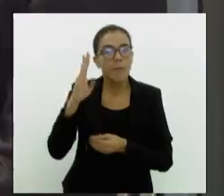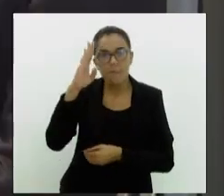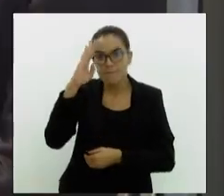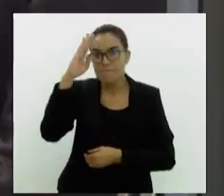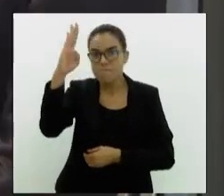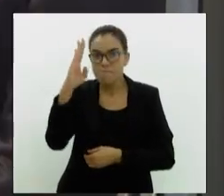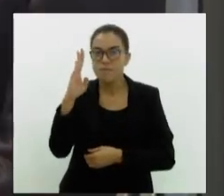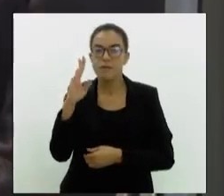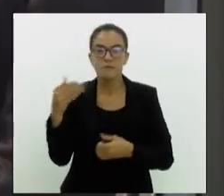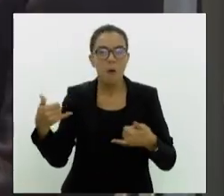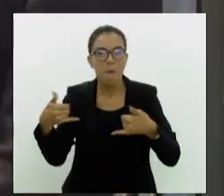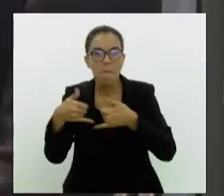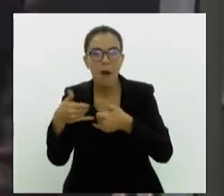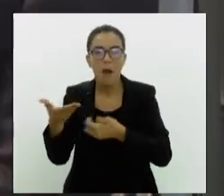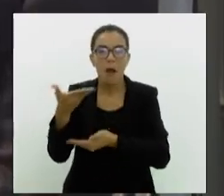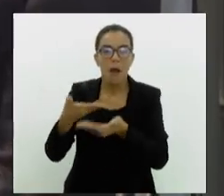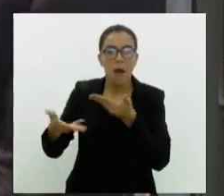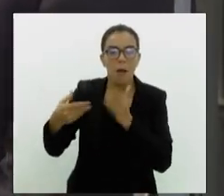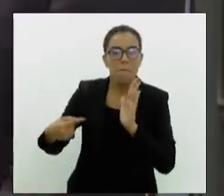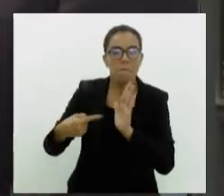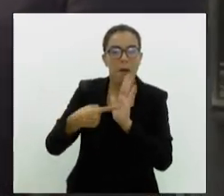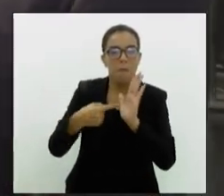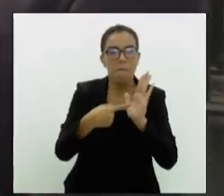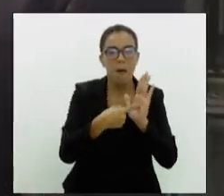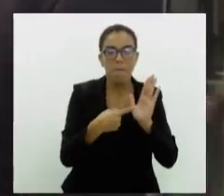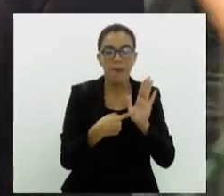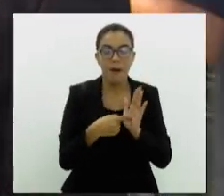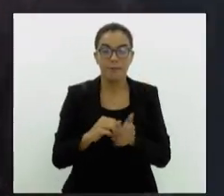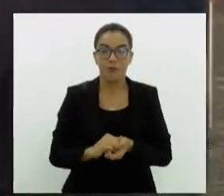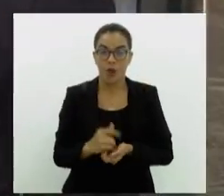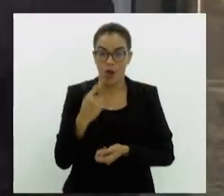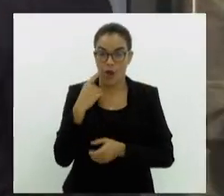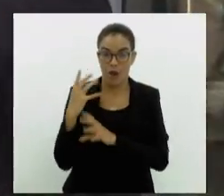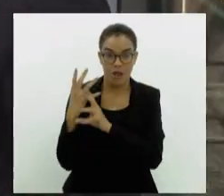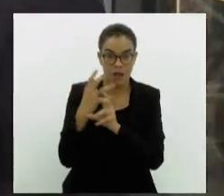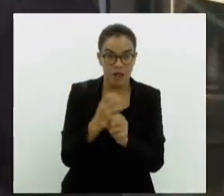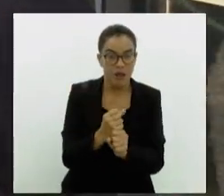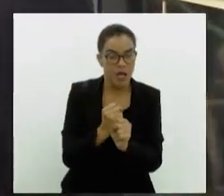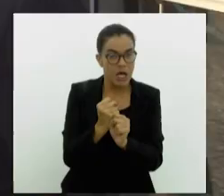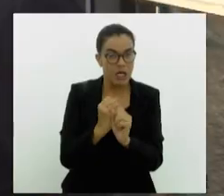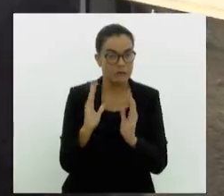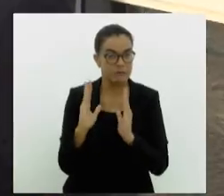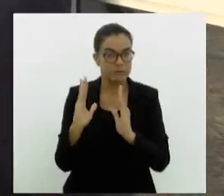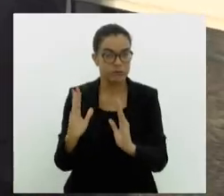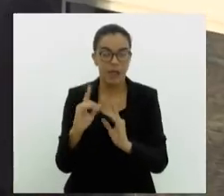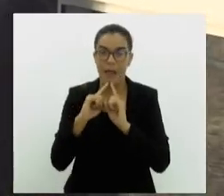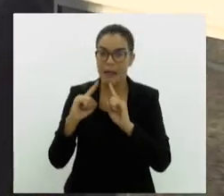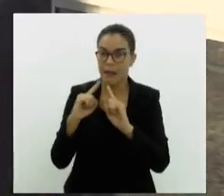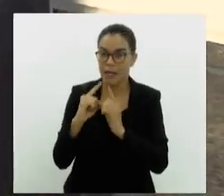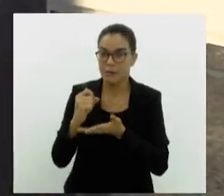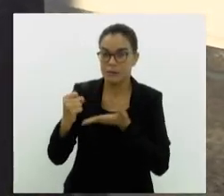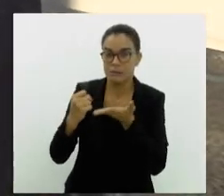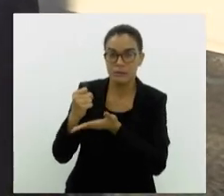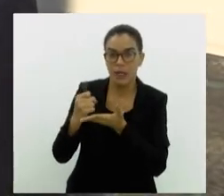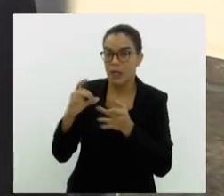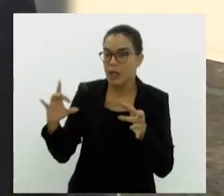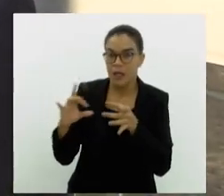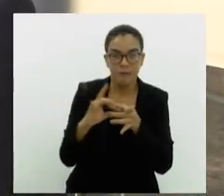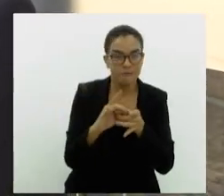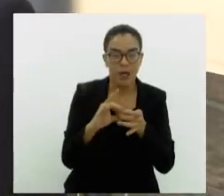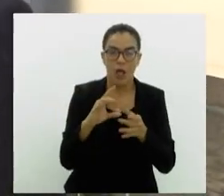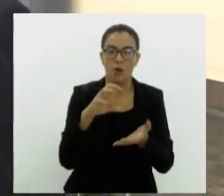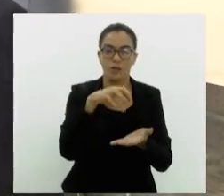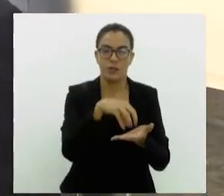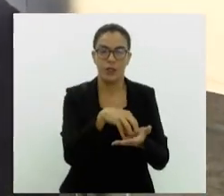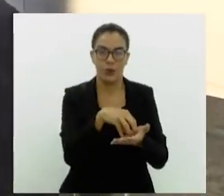Comissão de Defesa do Consumidor aqui da LERJ recebe em relação a isso? Olha, no último ano nós recebemos reclamações basicamente relacionadas ao setor